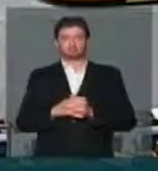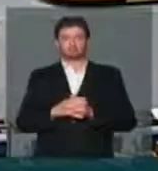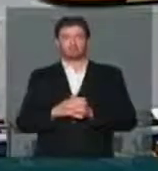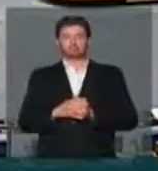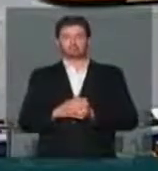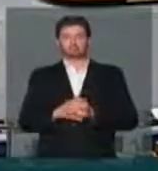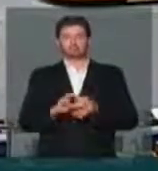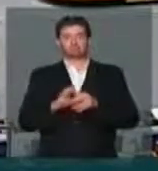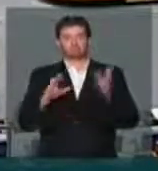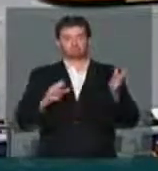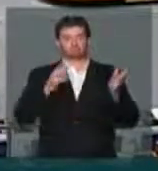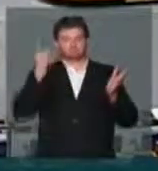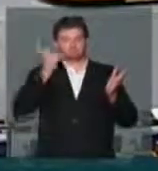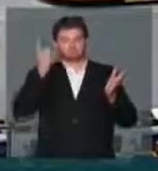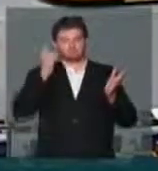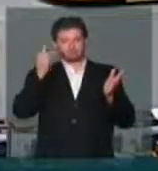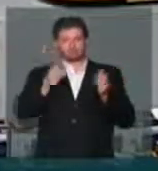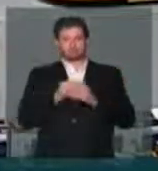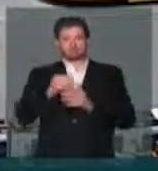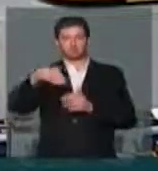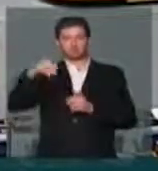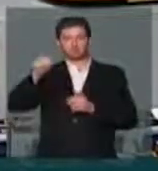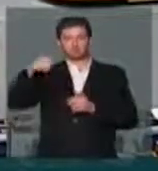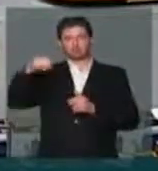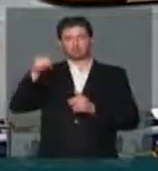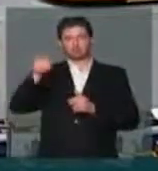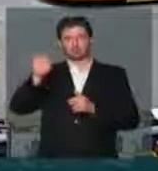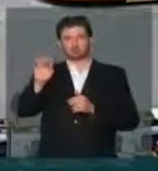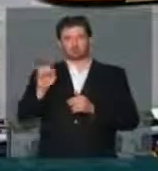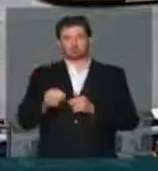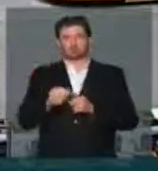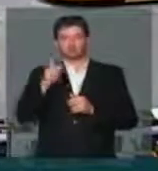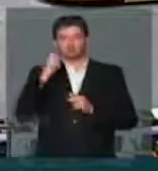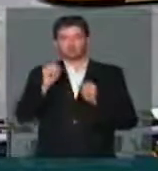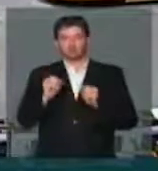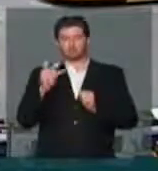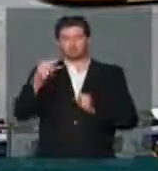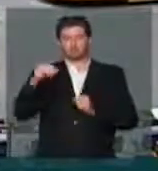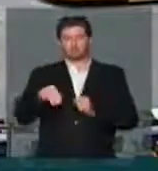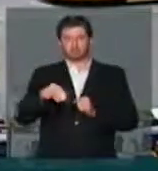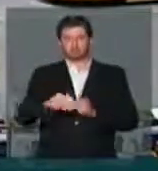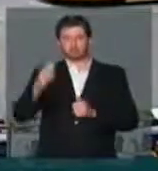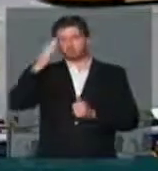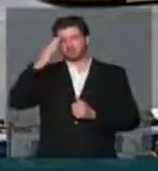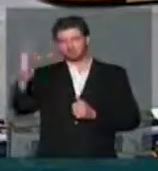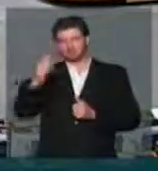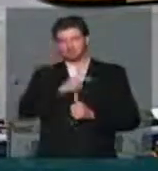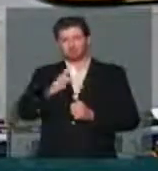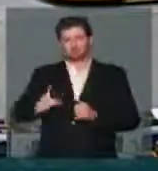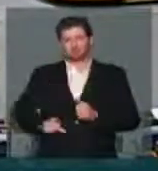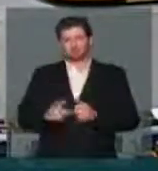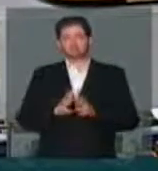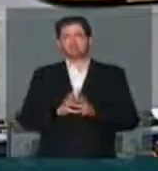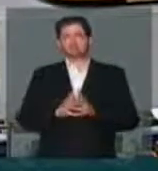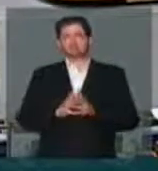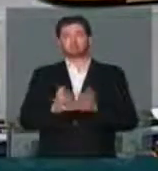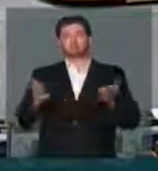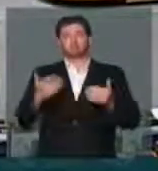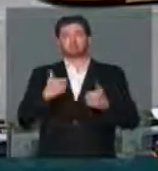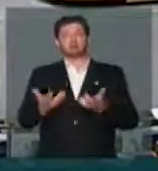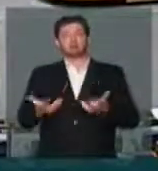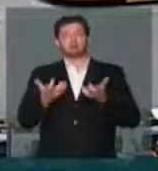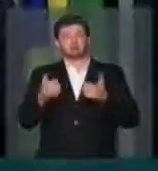Passa a palavra ao deputado Manato. Vá ser este até três minutos. Muito obrigado, presidente. Senhor presidente,